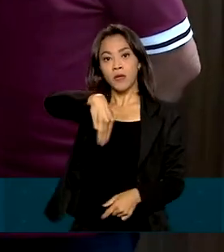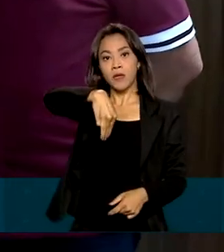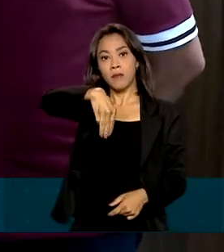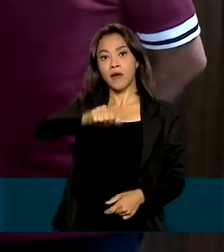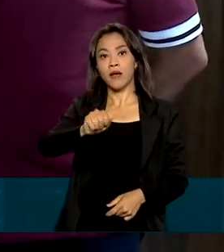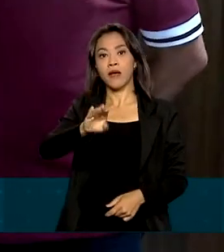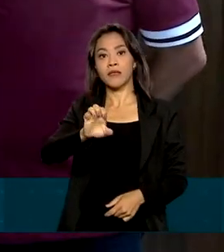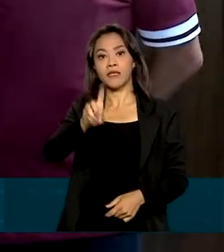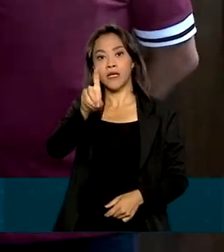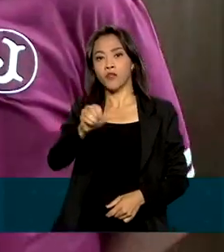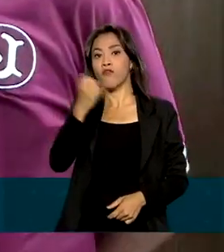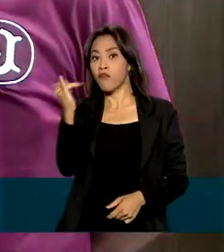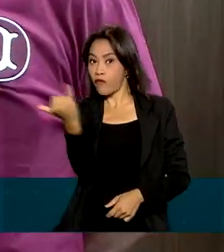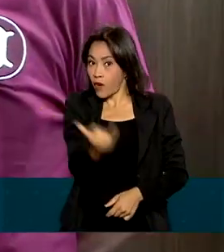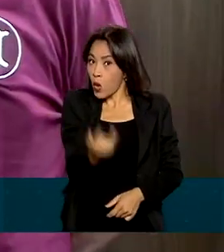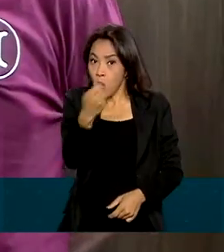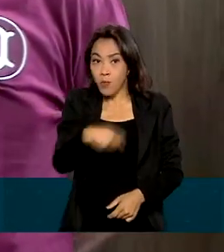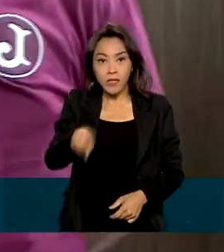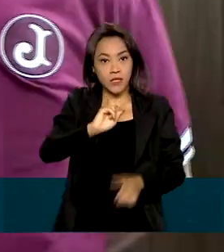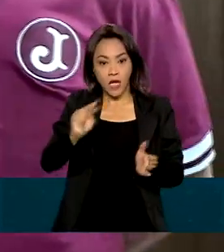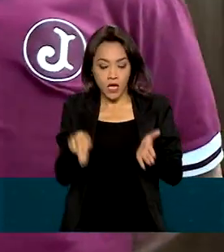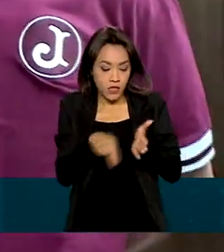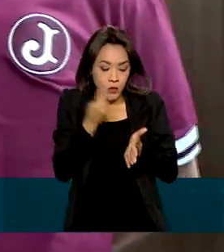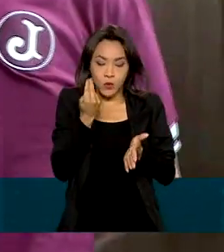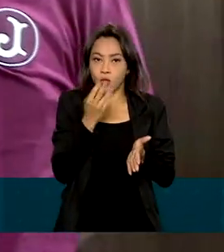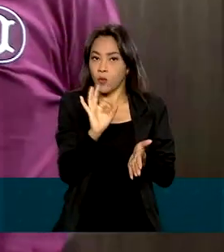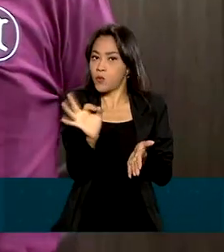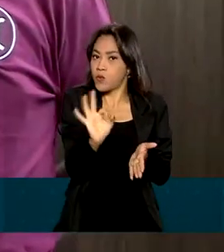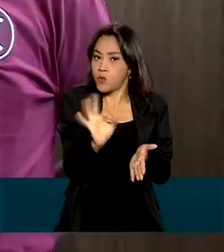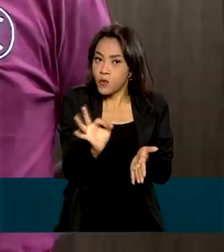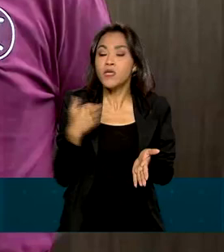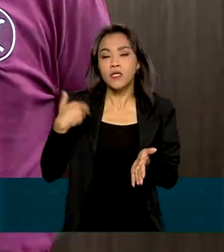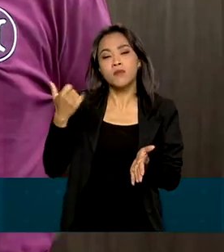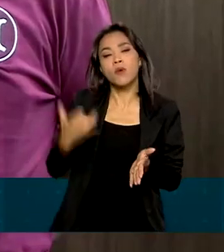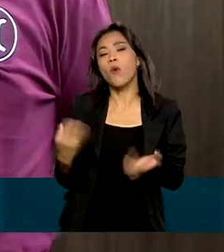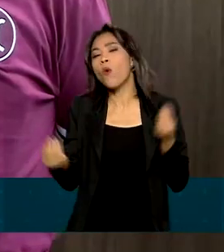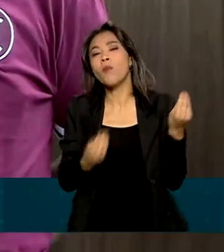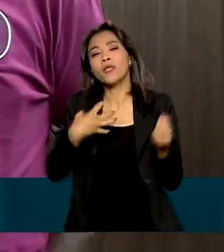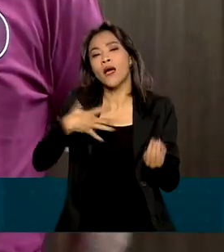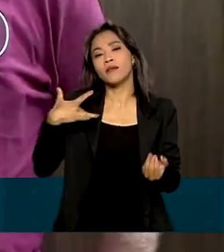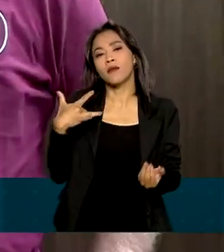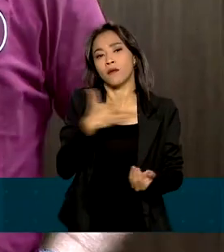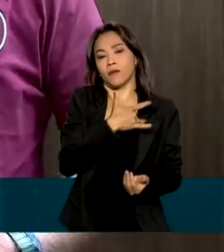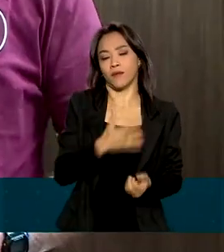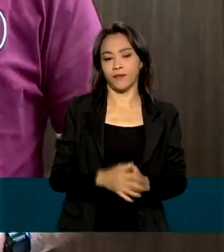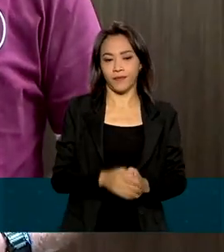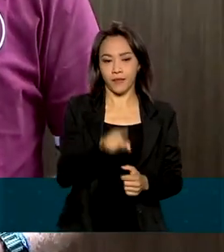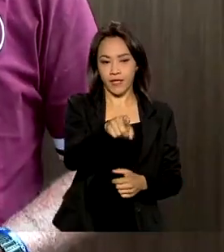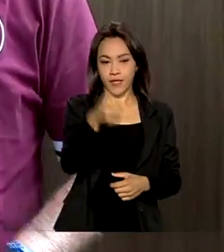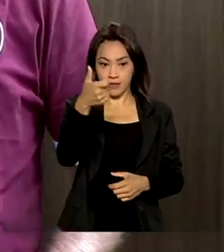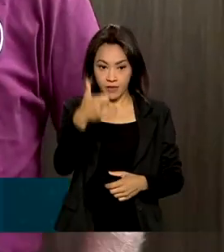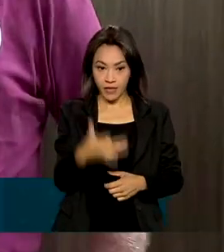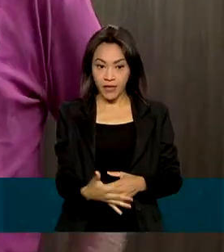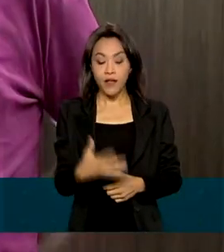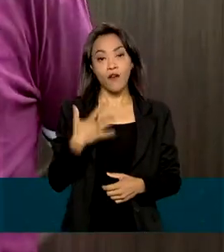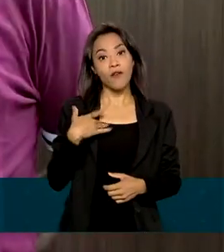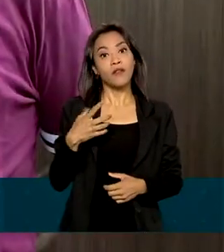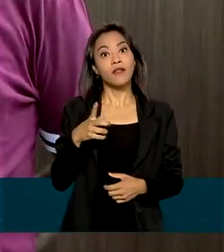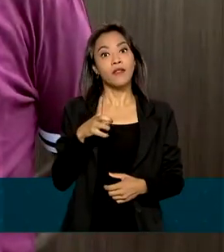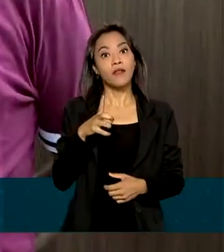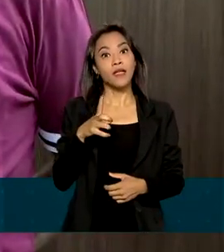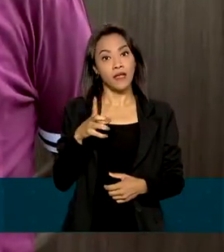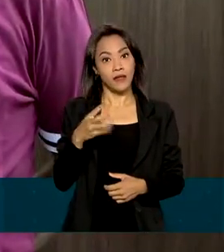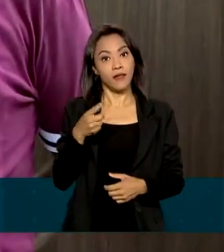necessidade de cirurgia e explicou o atual quadro clínico do presidente. O presidente sofreu um atentado